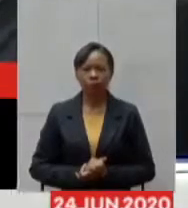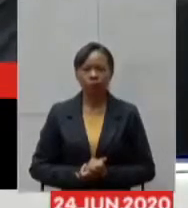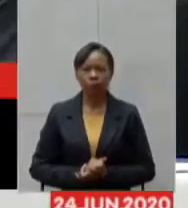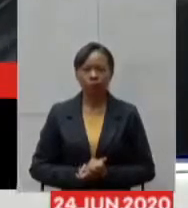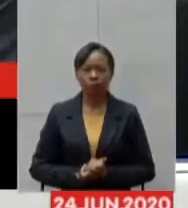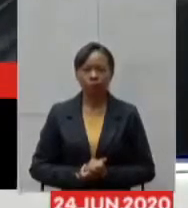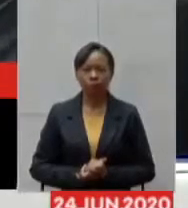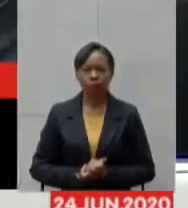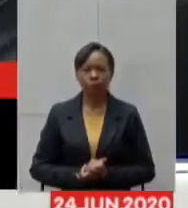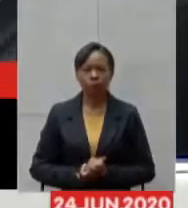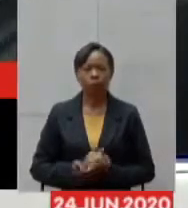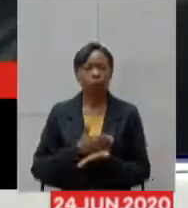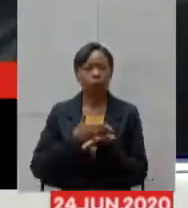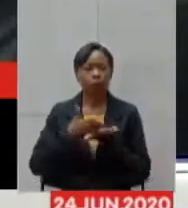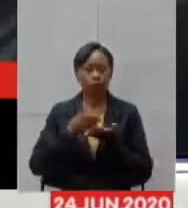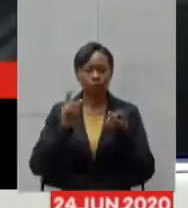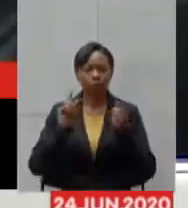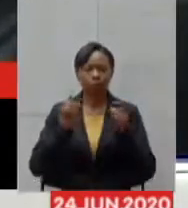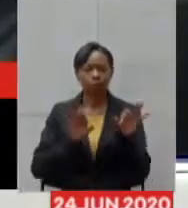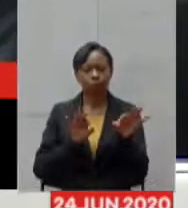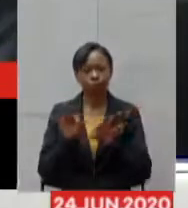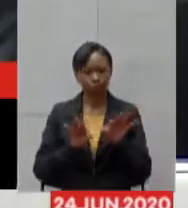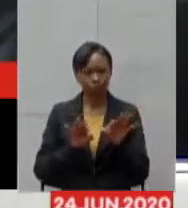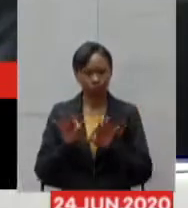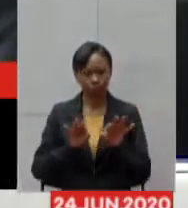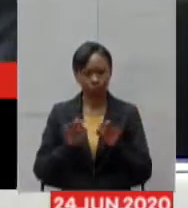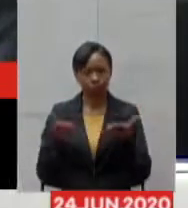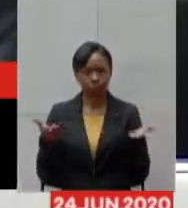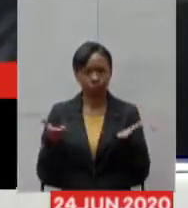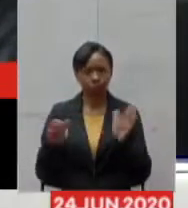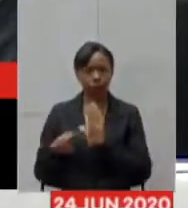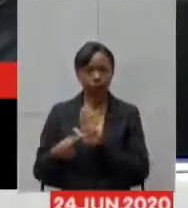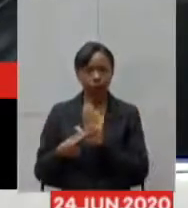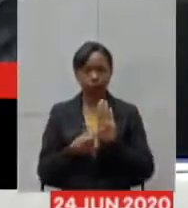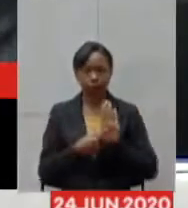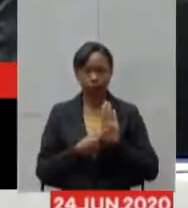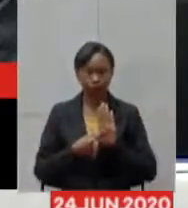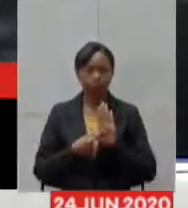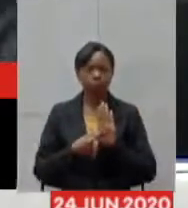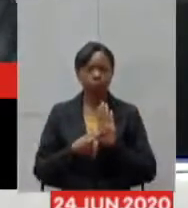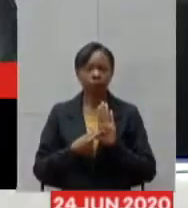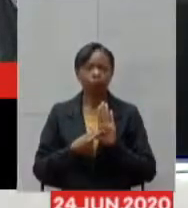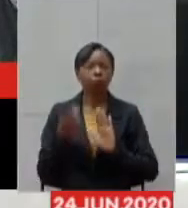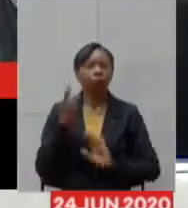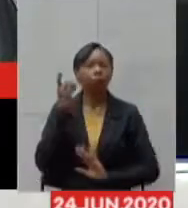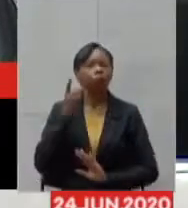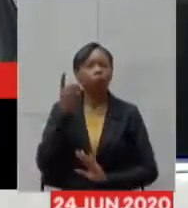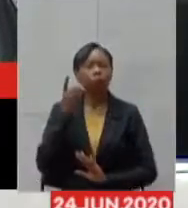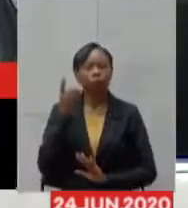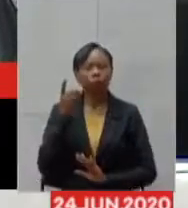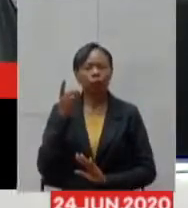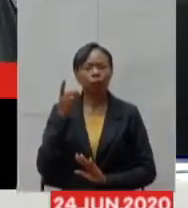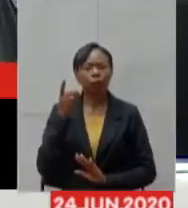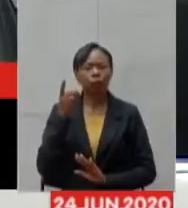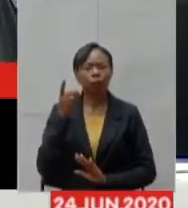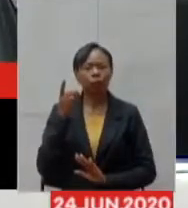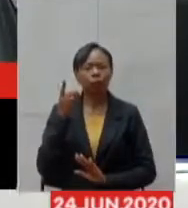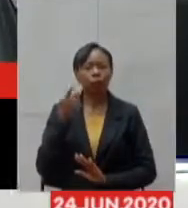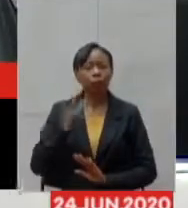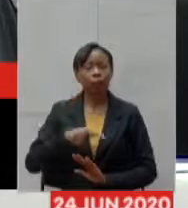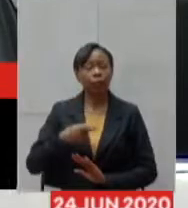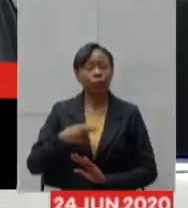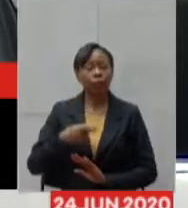Tendo em vista a organização dos trabalhos, esta presidente comunica aos parlamentares e aos convidados que os atos desta